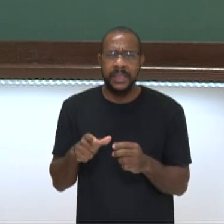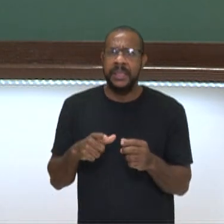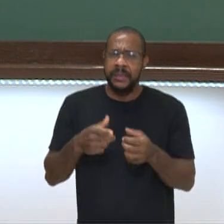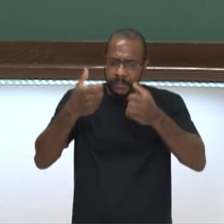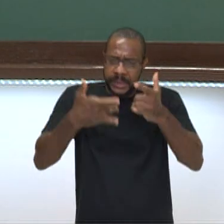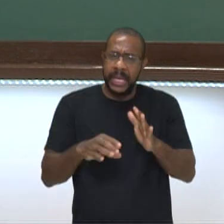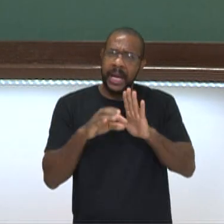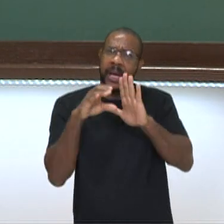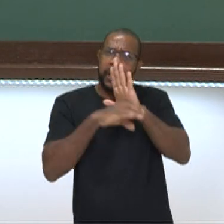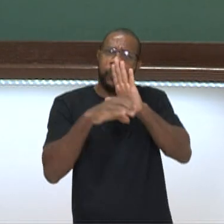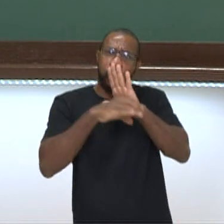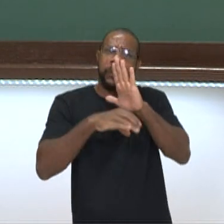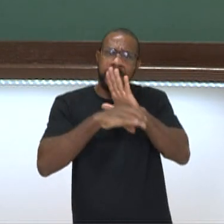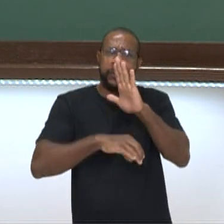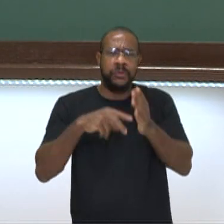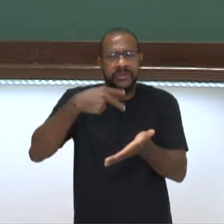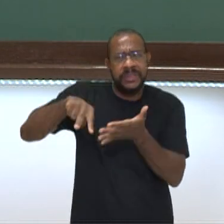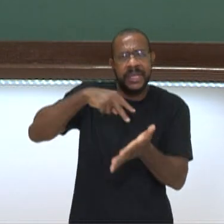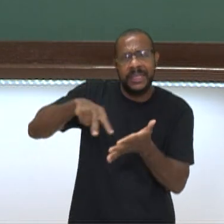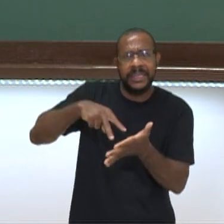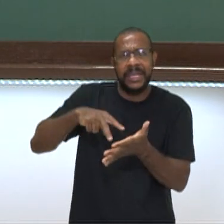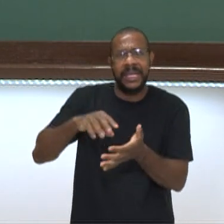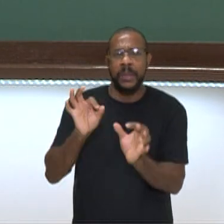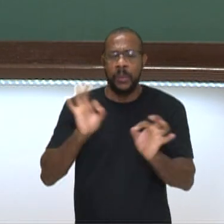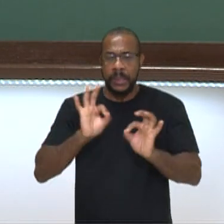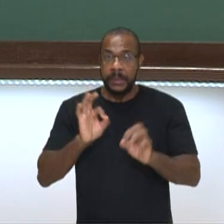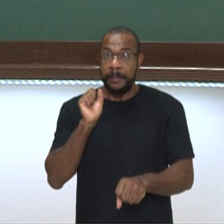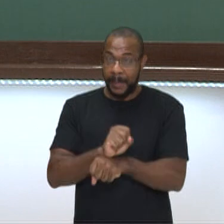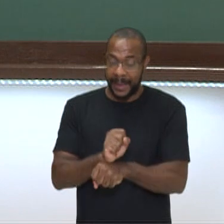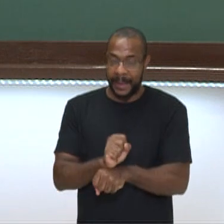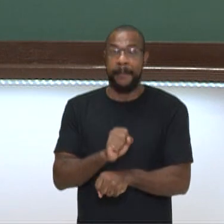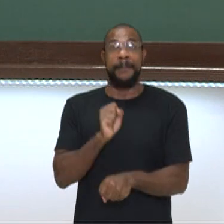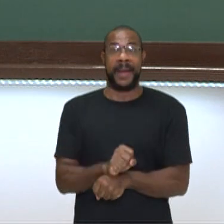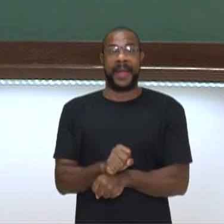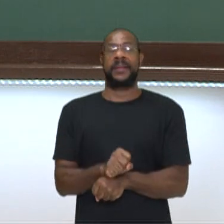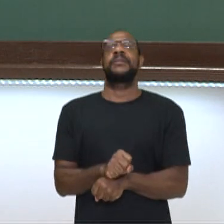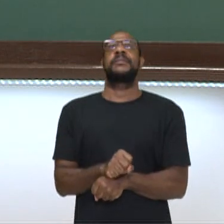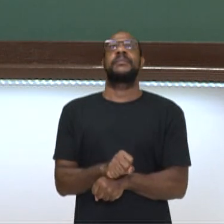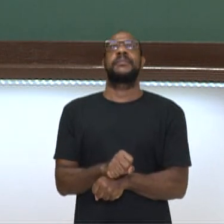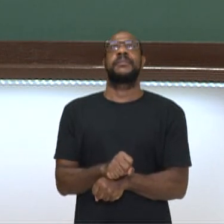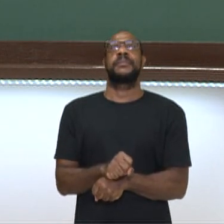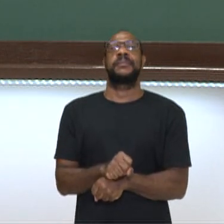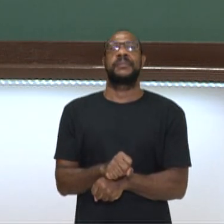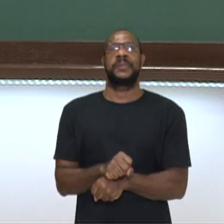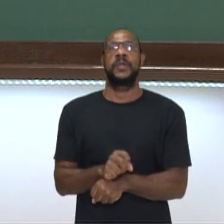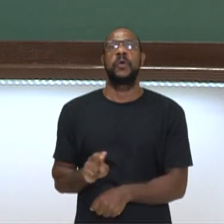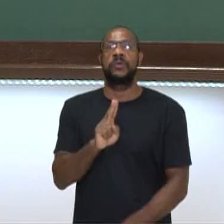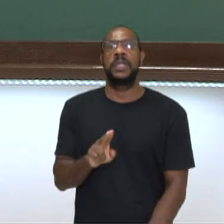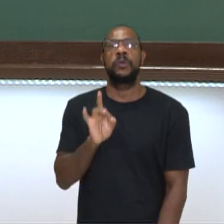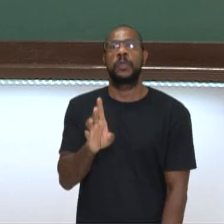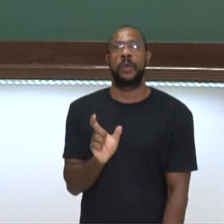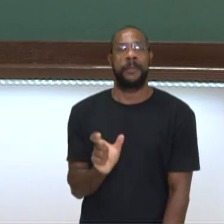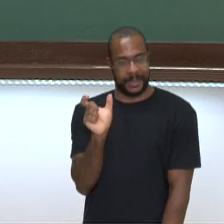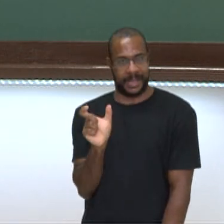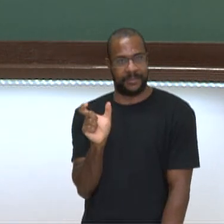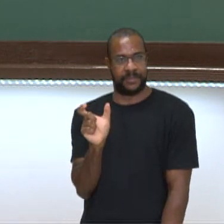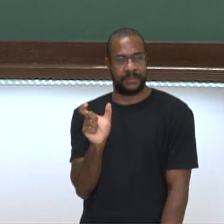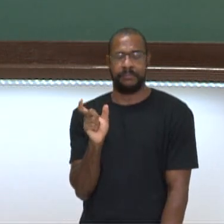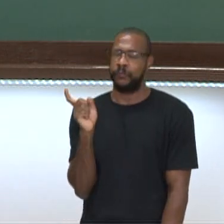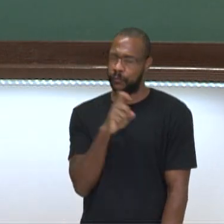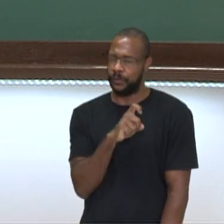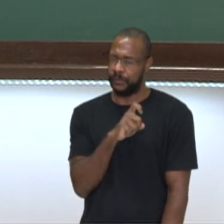de conta que está dançando com alguém? Você consegue definir o que é dança utilizando somente as palavras? É um pouco difícil, né?